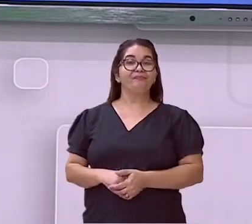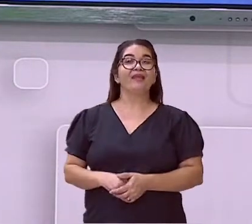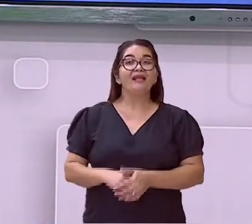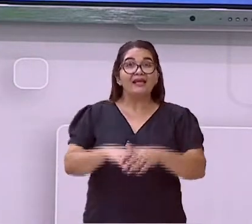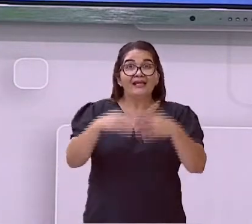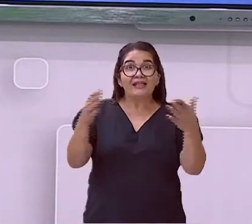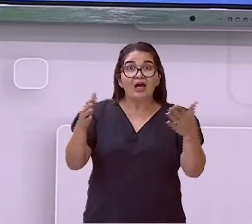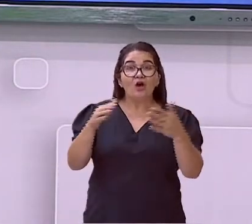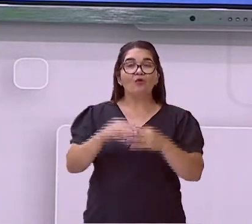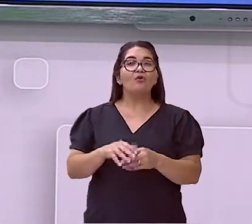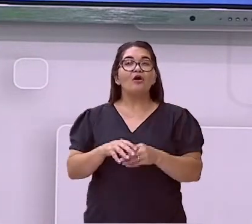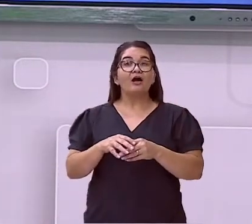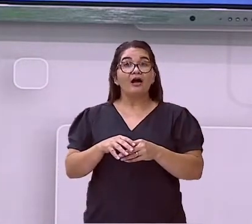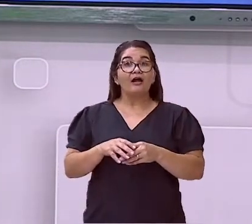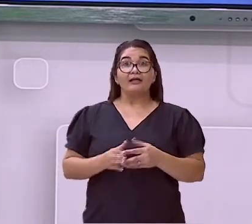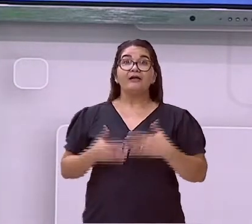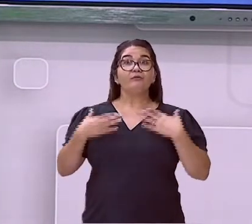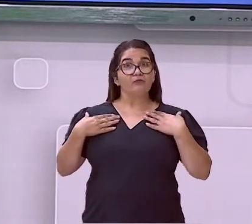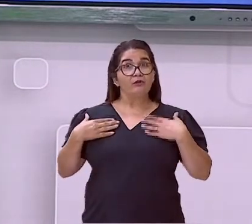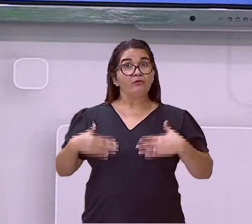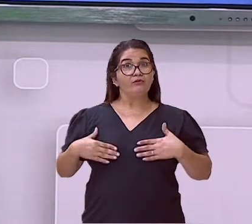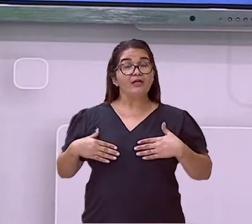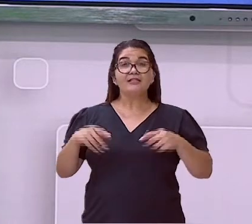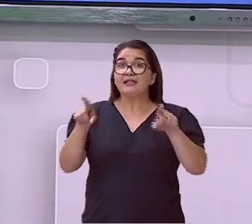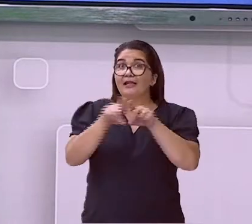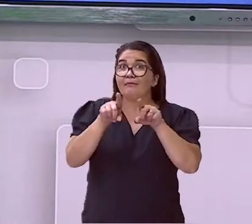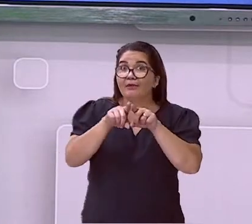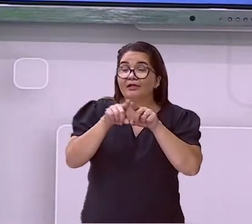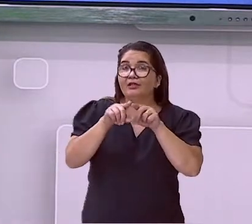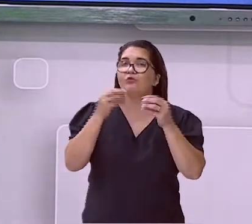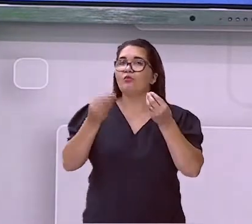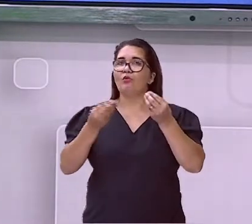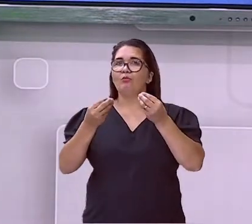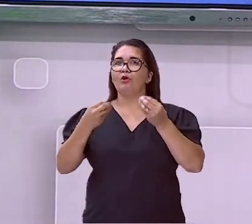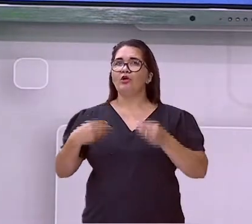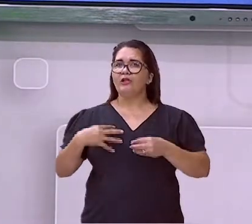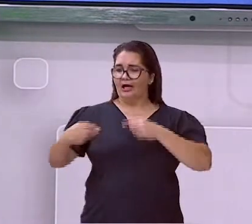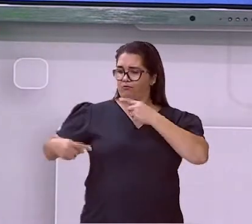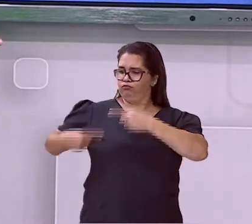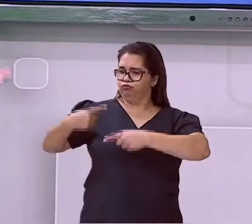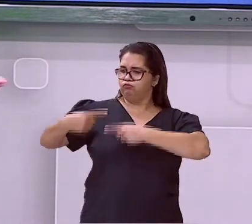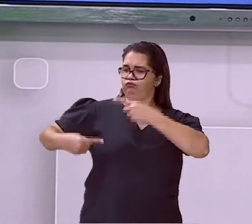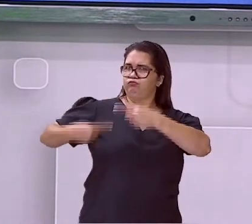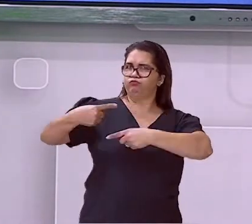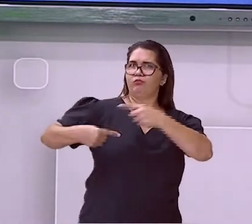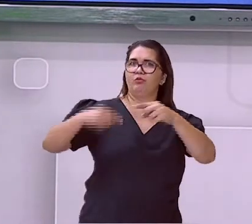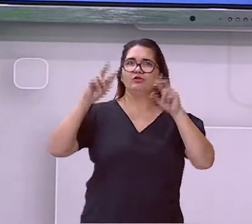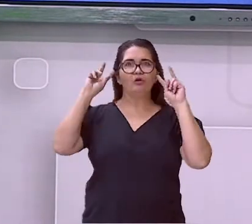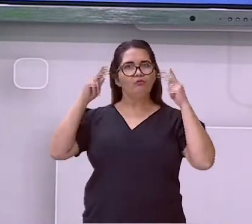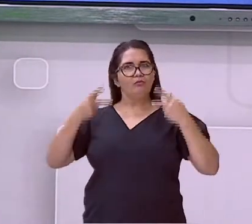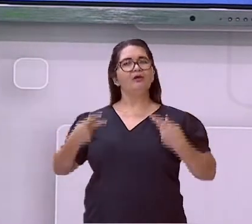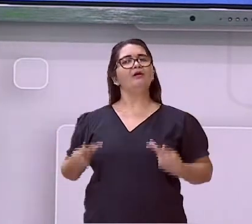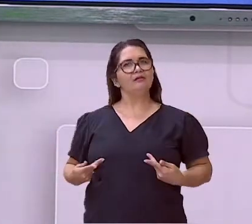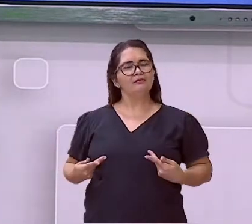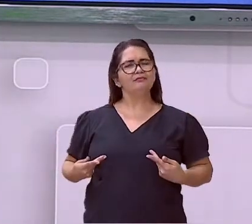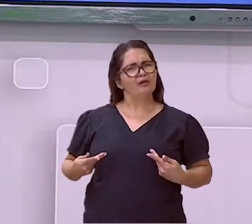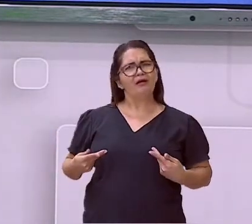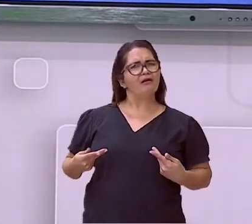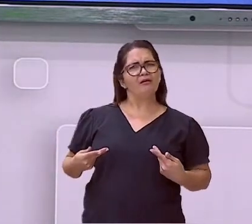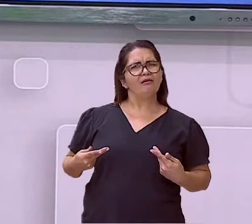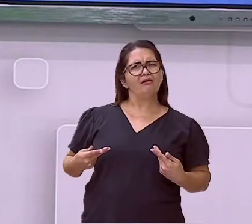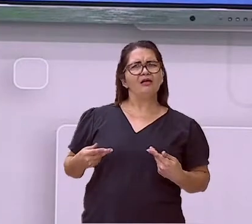Tudo acontece aonde? Na reprodução humana. Qual é a função da reprodução humana?